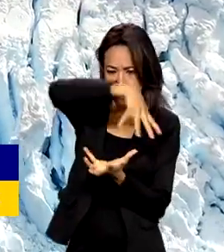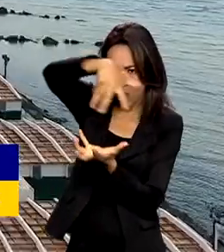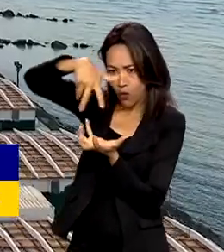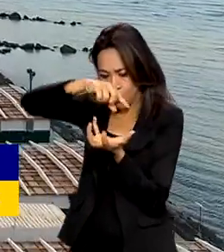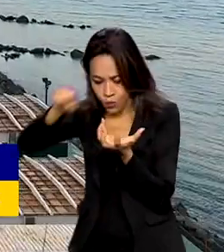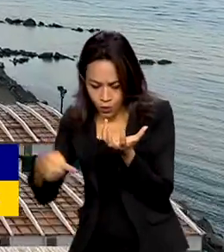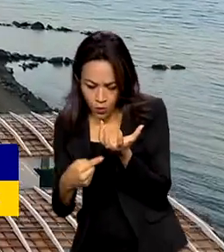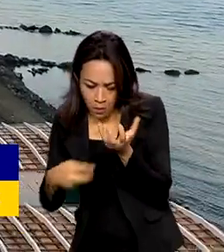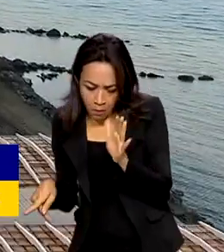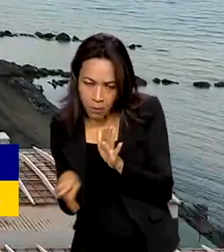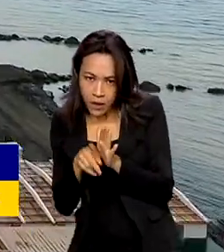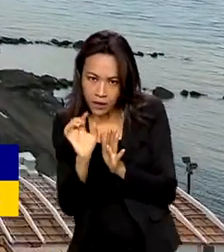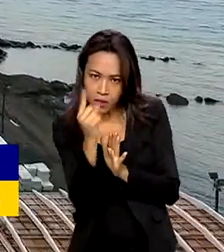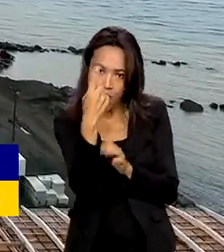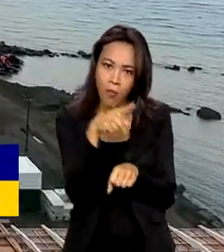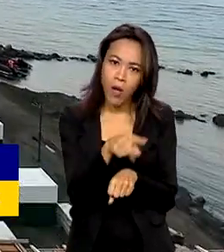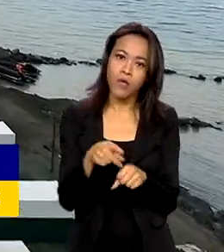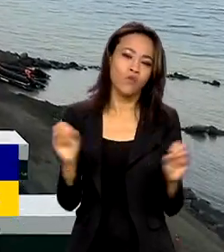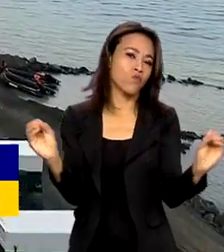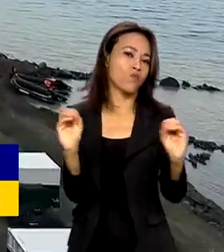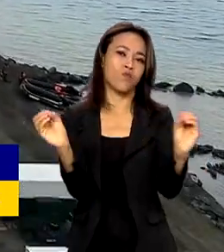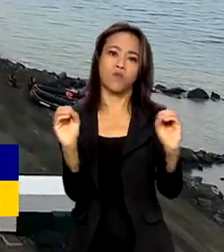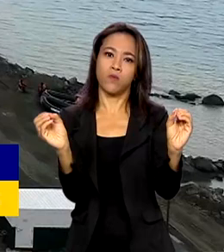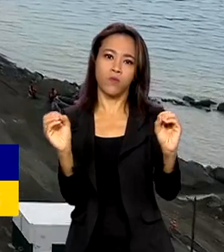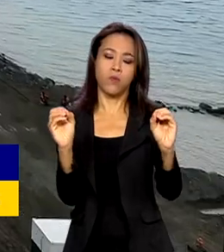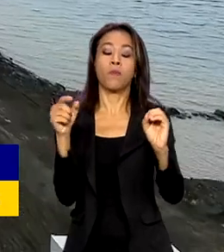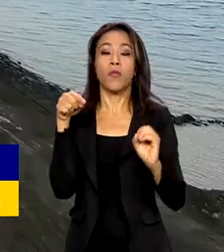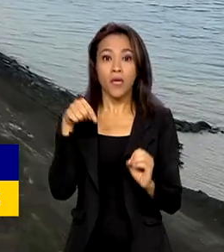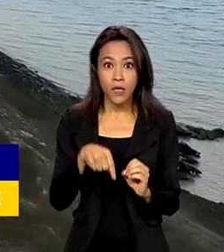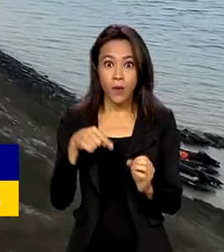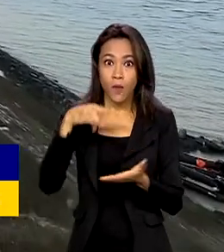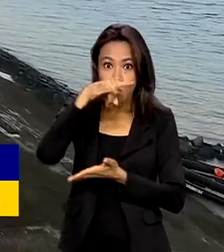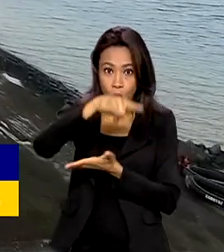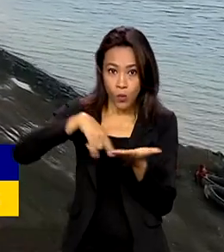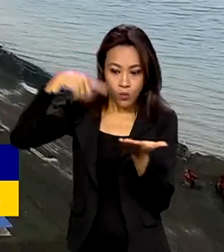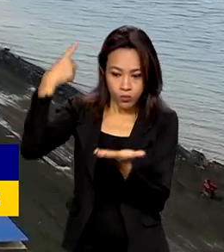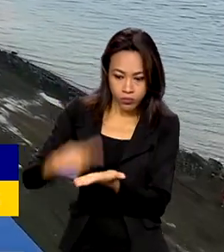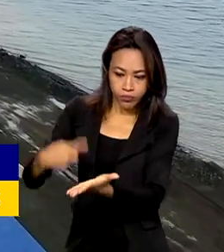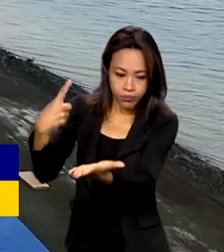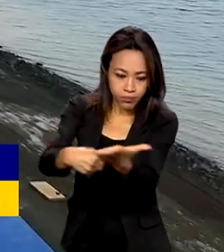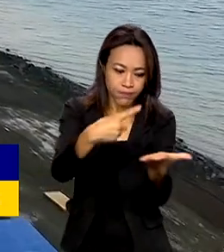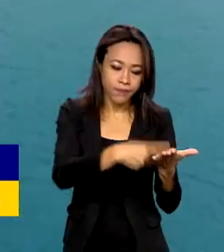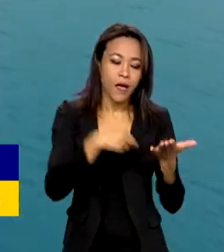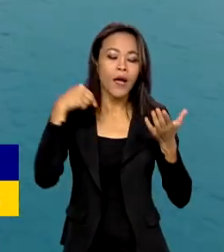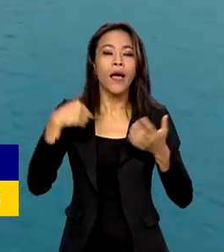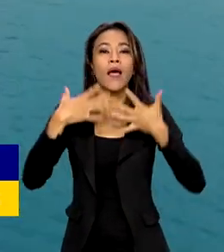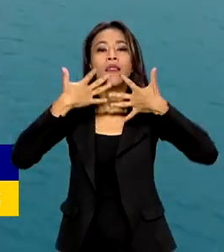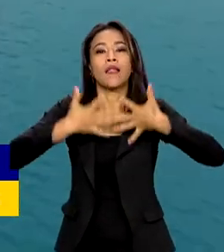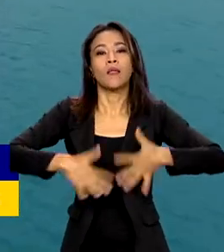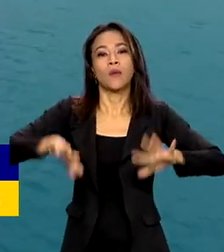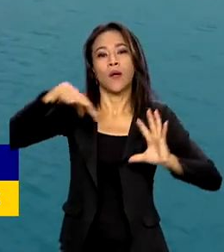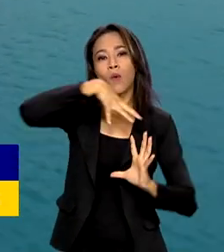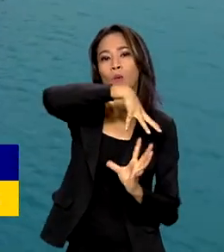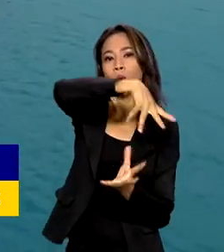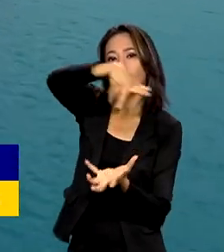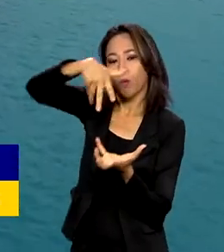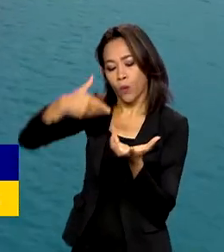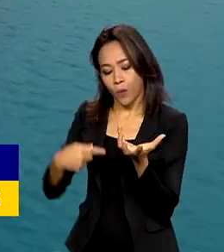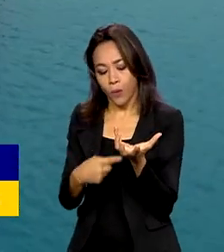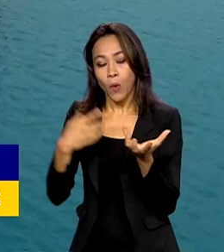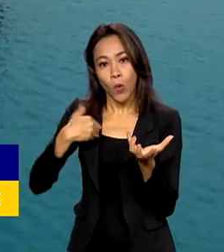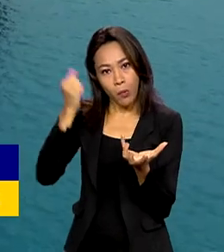nação, mas um tratado internacional considera o continente como uma reserva natural. O Brasil é